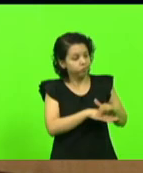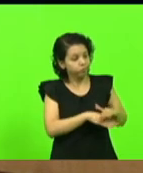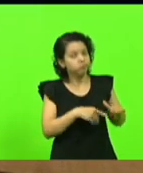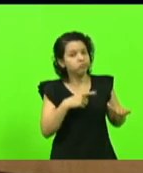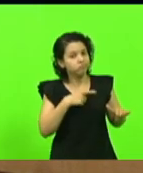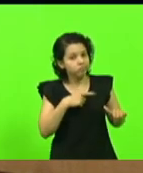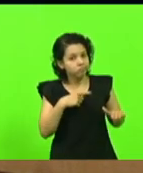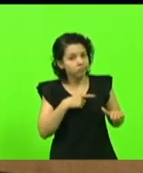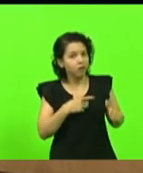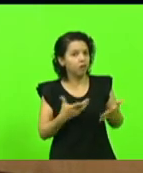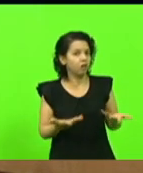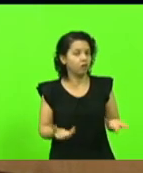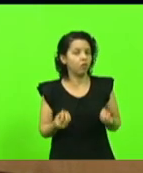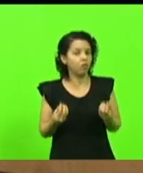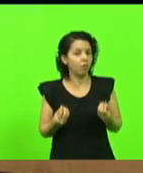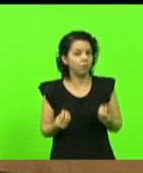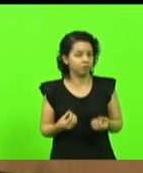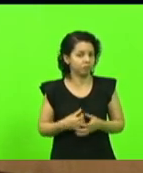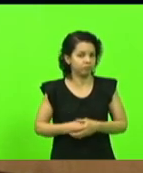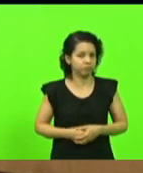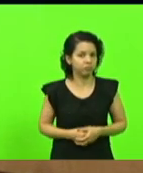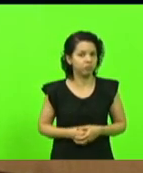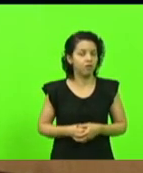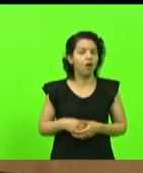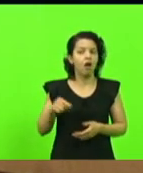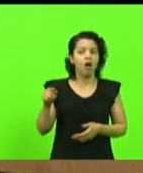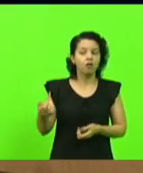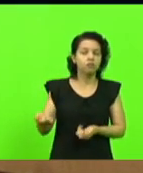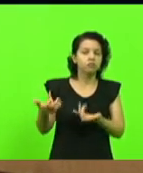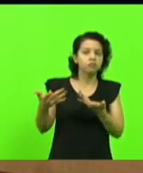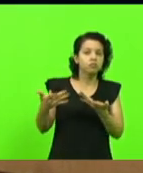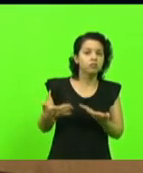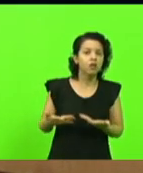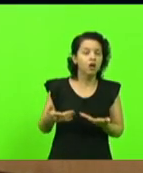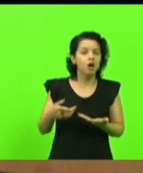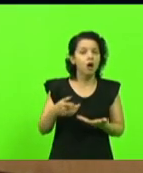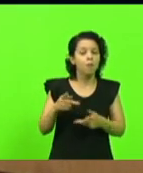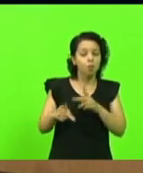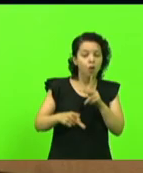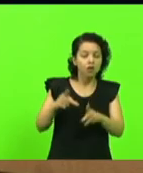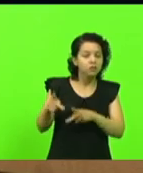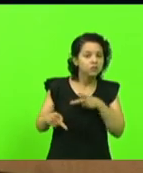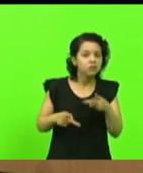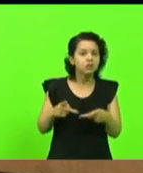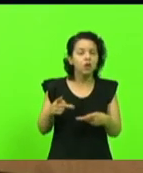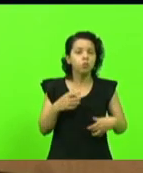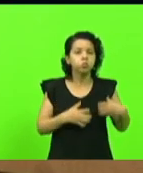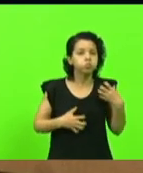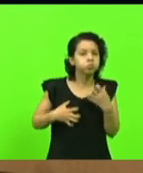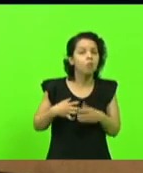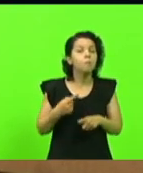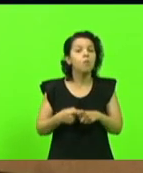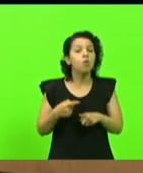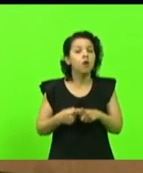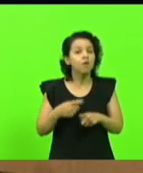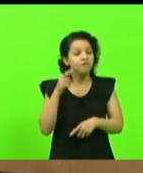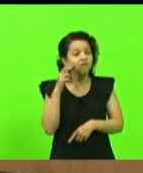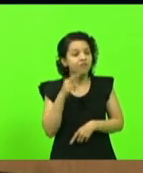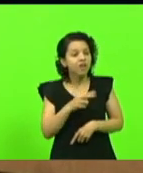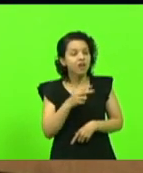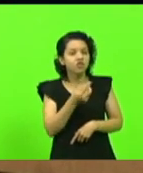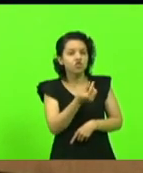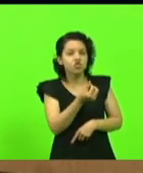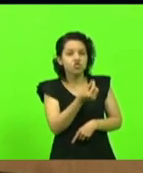a explicação maior a revolta maior da população que vê o governo do estado aplicando